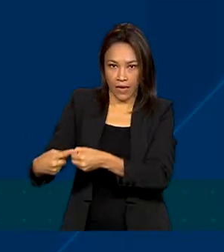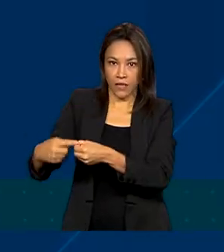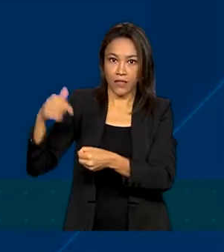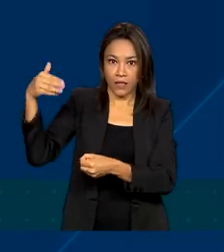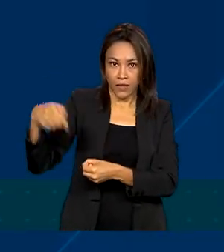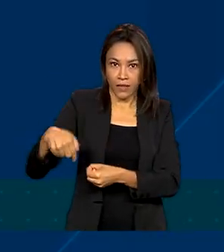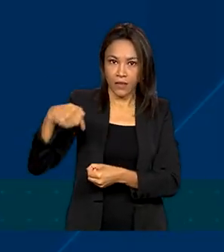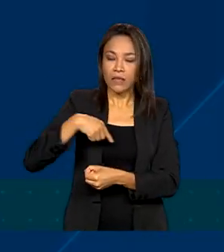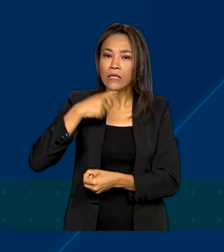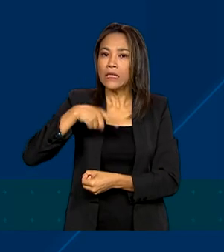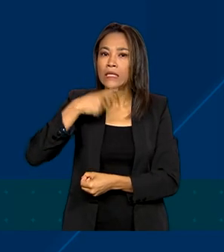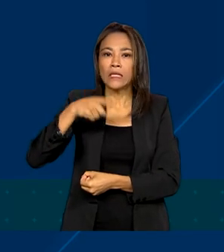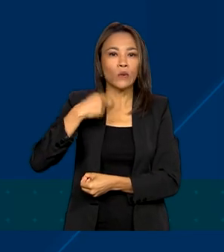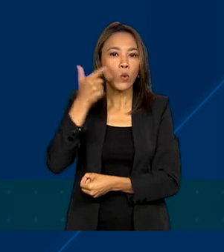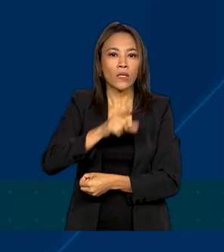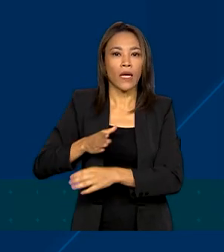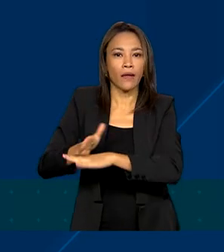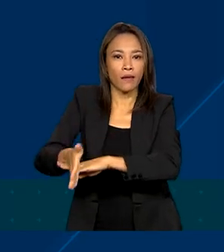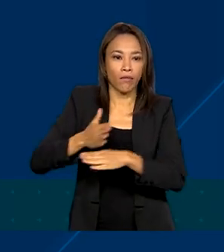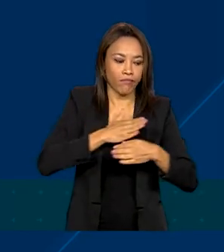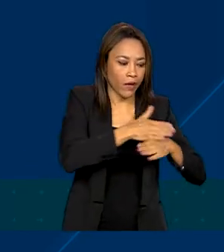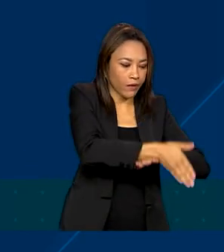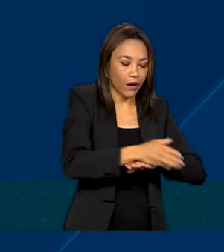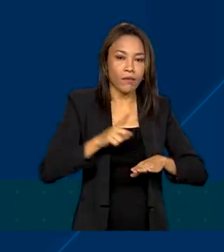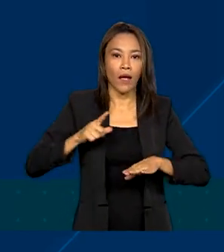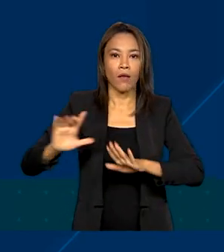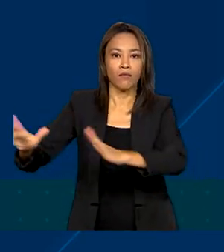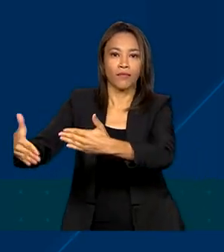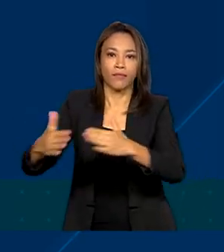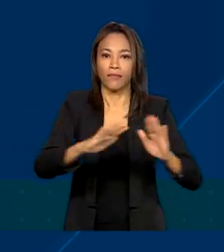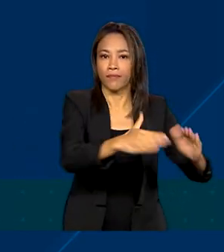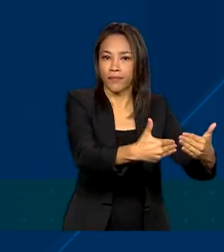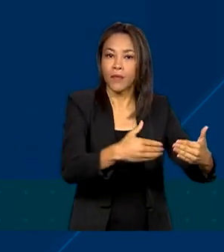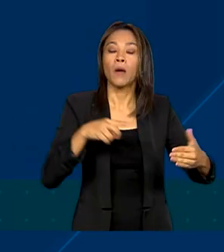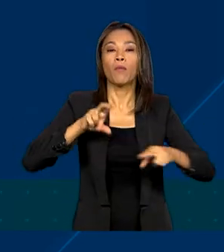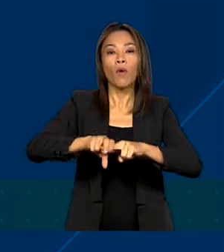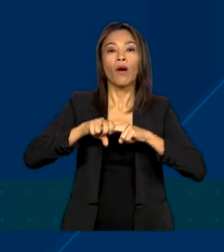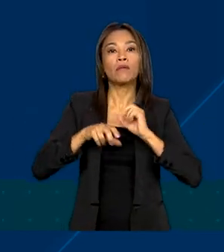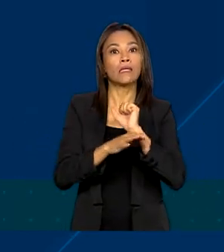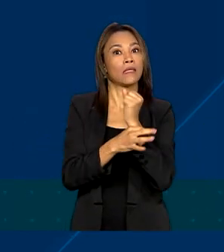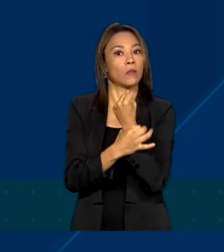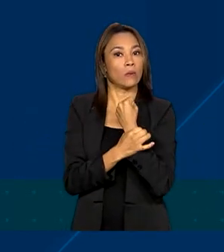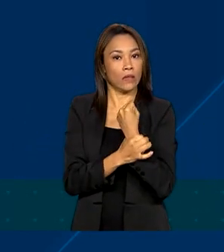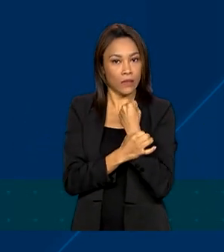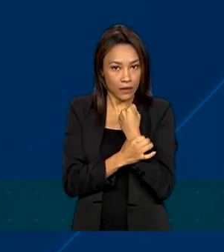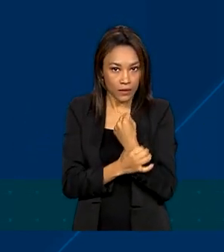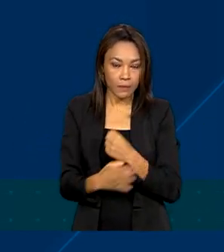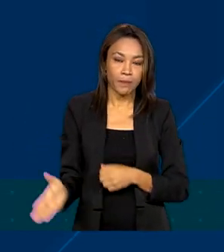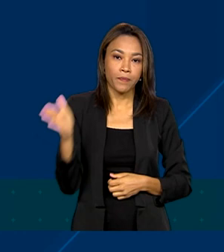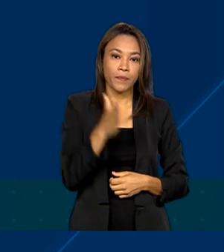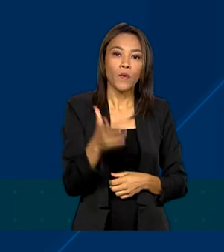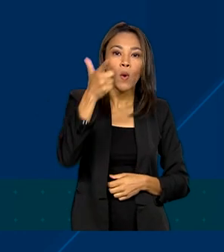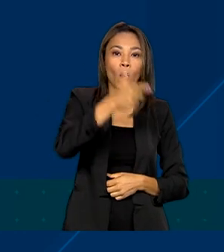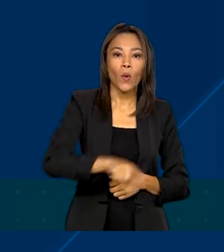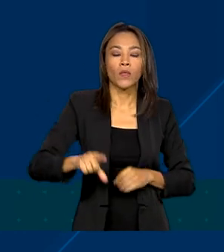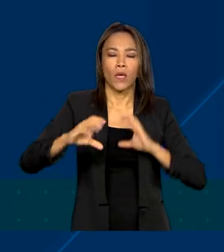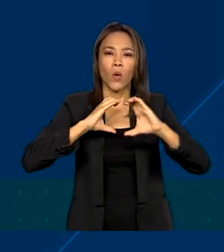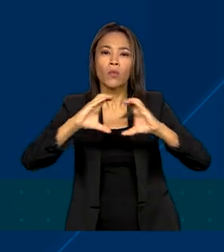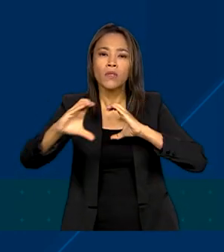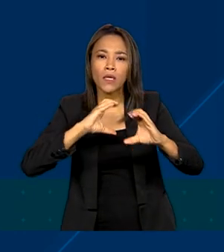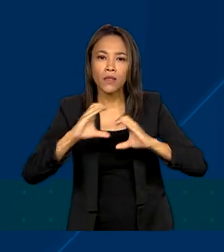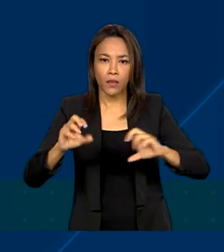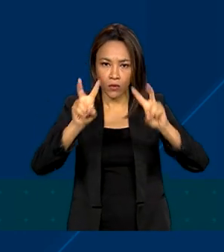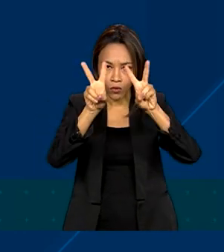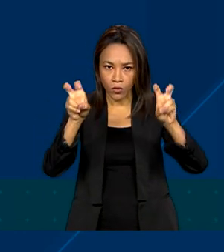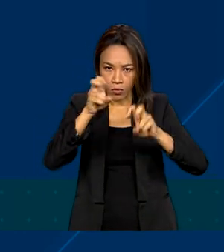possível trafegar. O trecho está interditado por questões de segurança. E sobre a comunicação na região, Natália, o